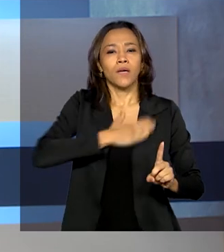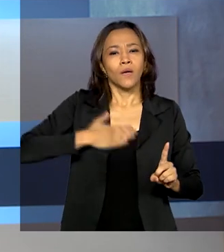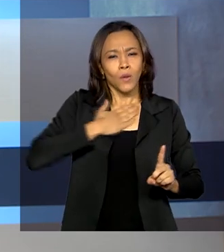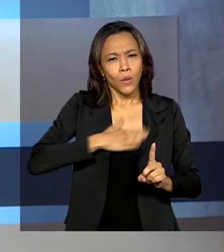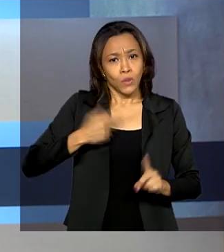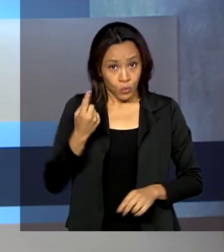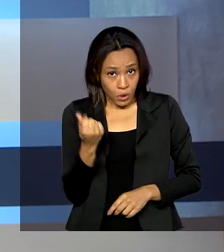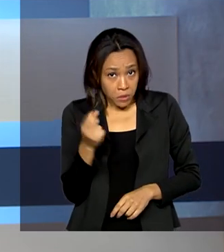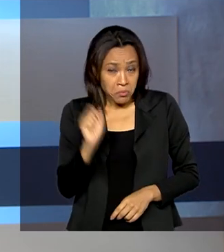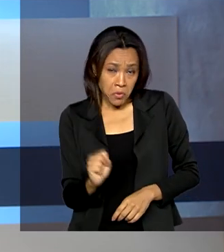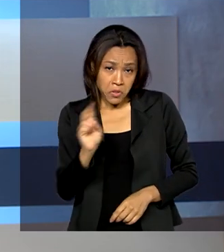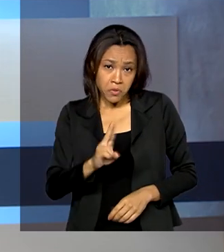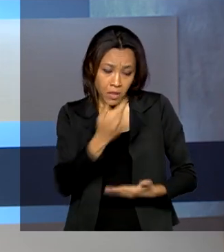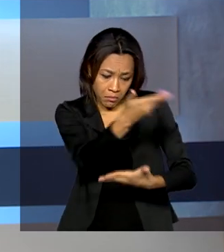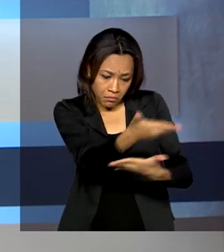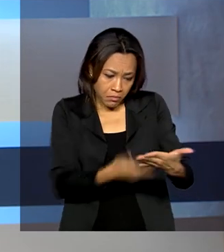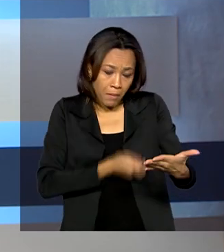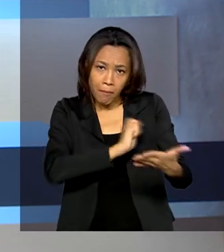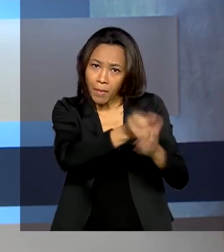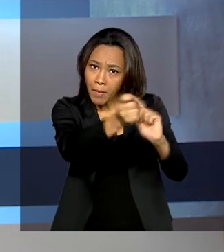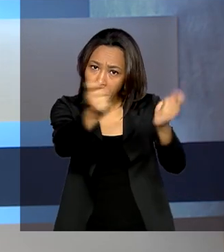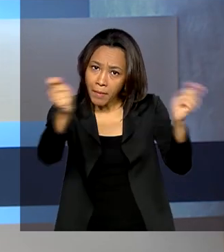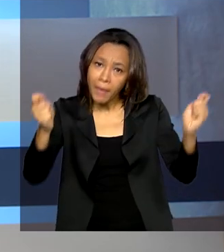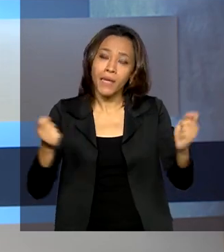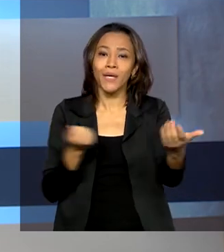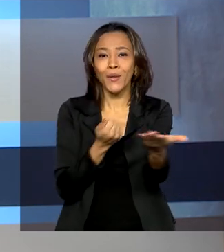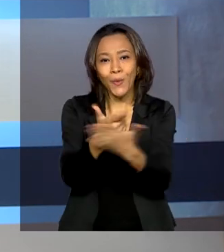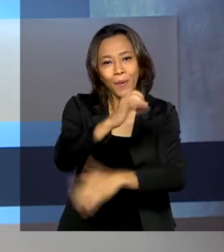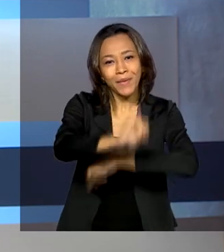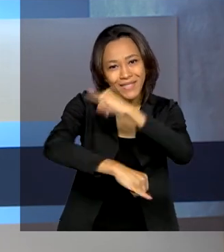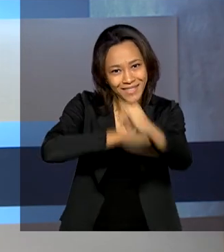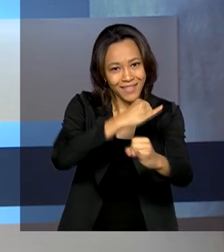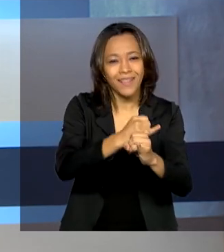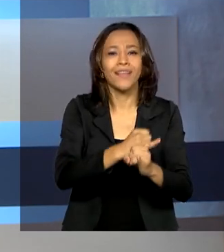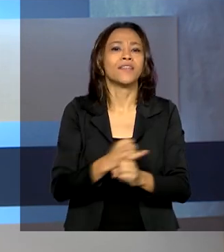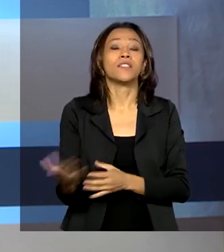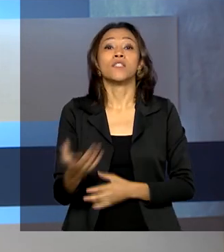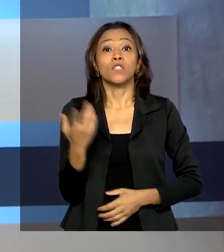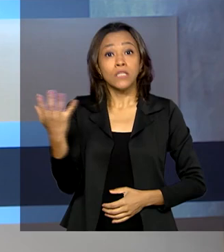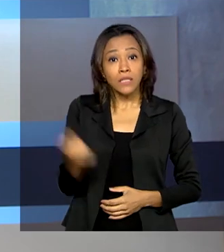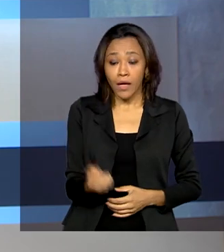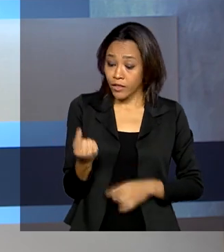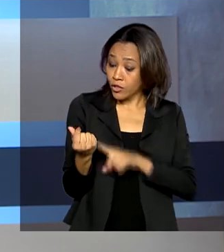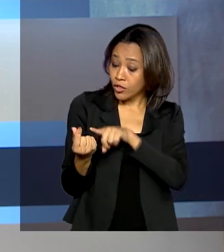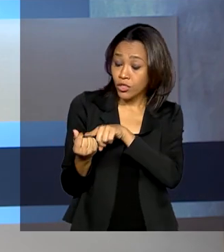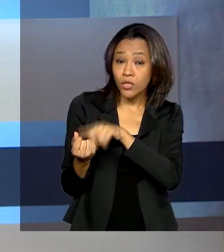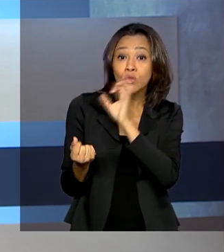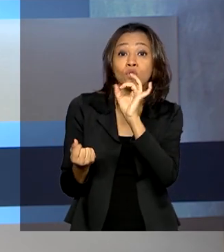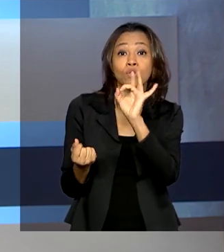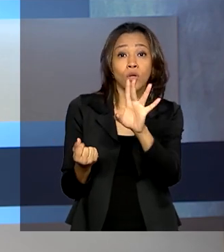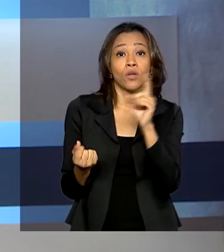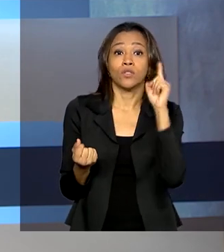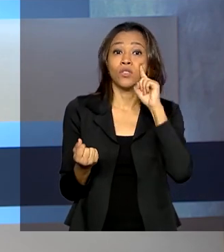usado para pagar boletos e compras pela internet. O saque em espécie será liberado no dia 28 de novembro.